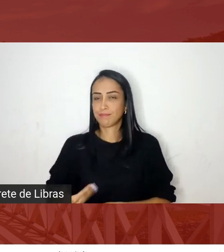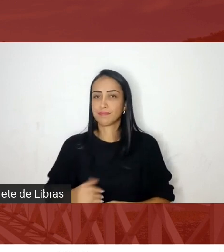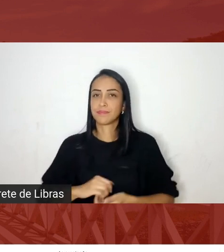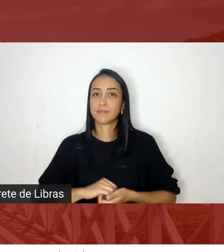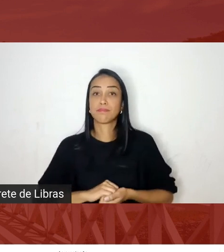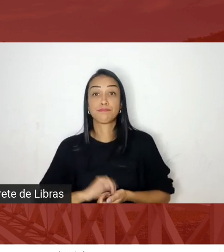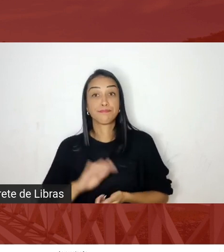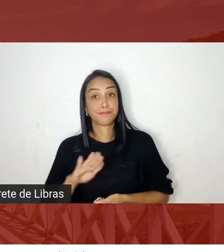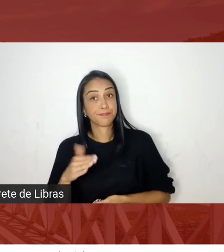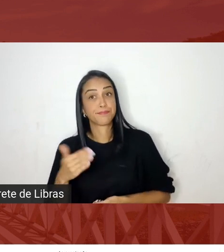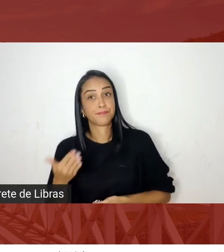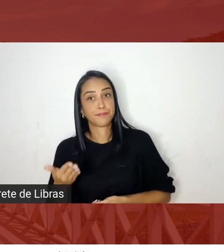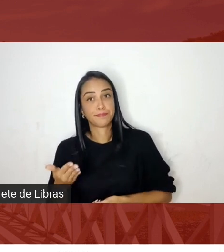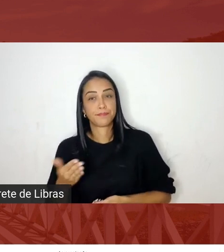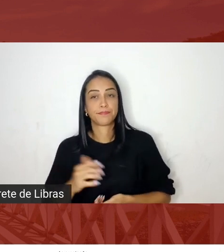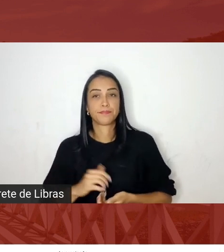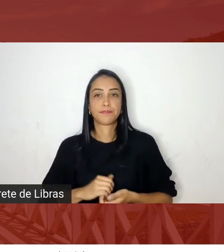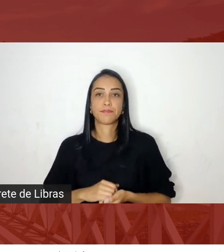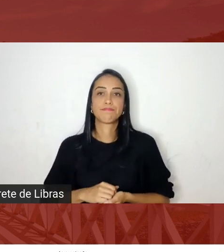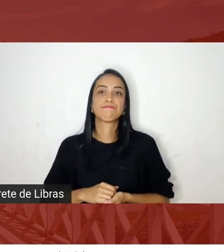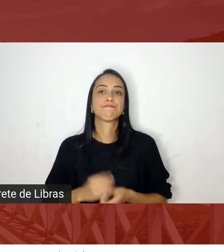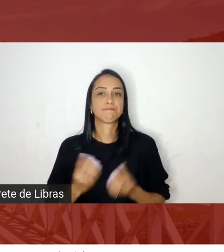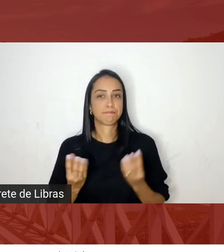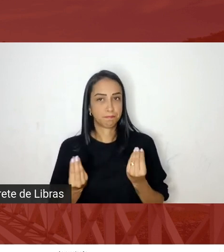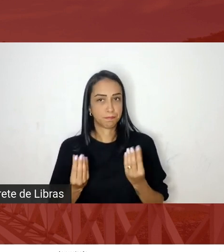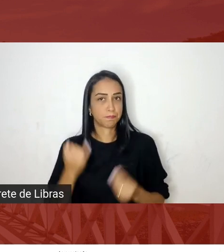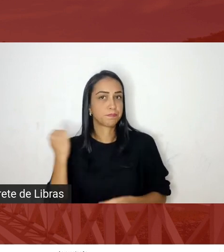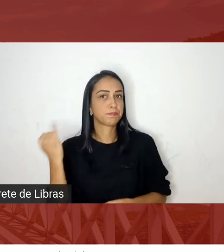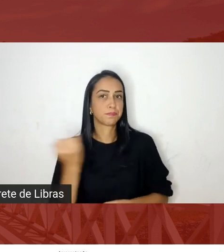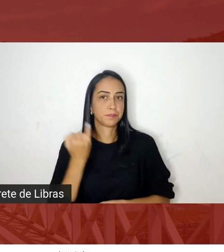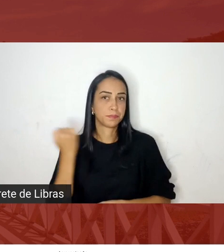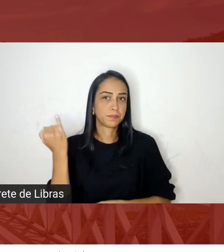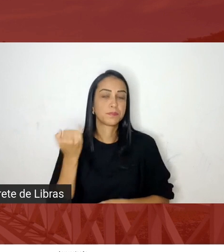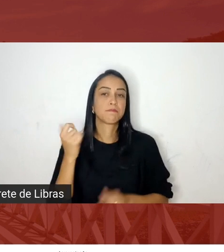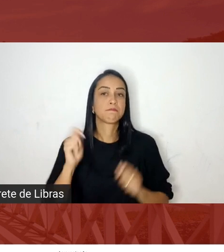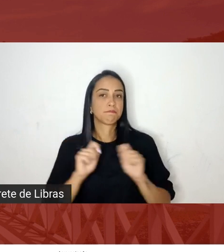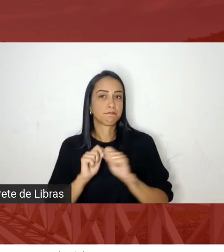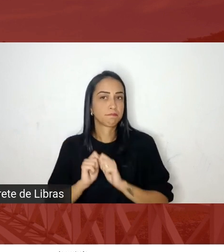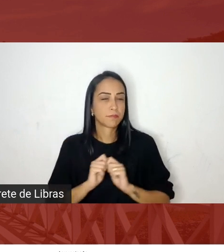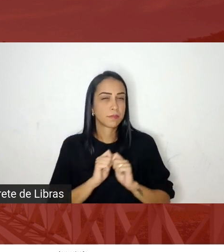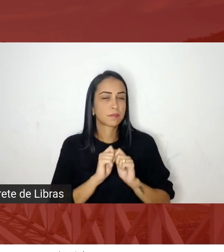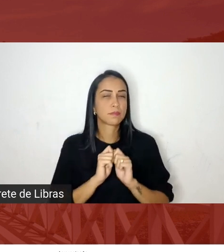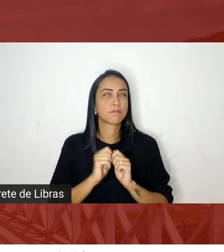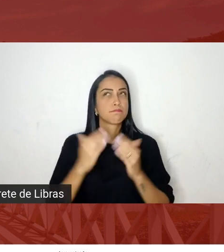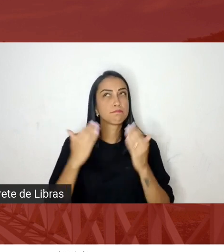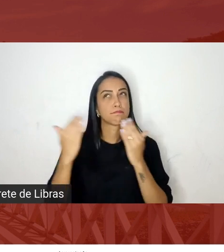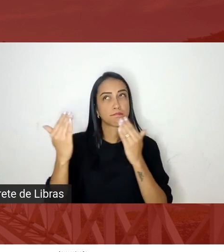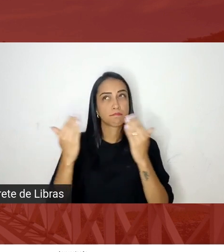é muito importante fazer uma reflexão